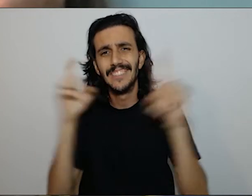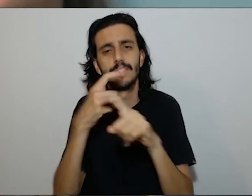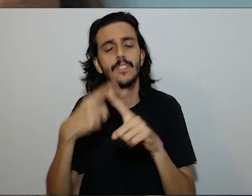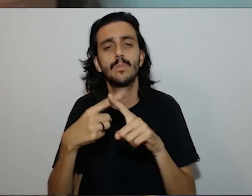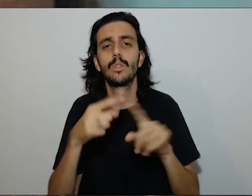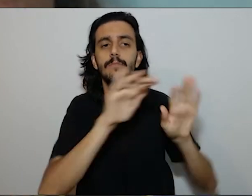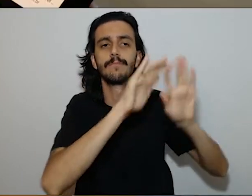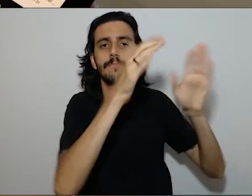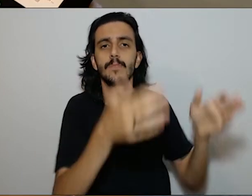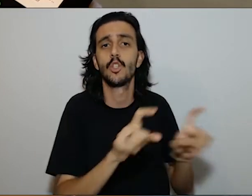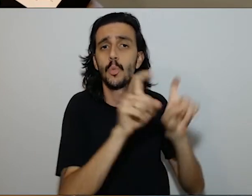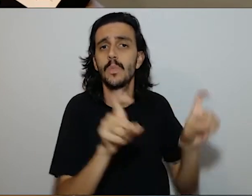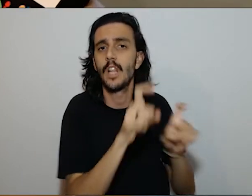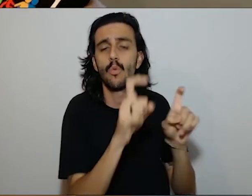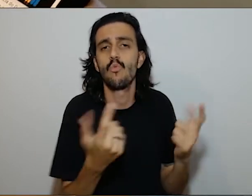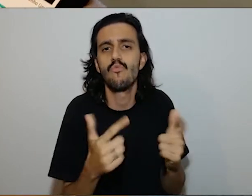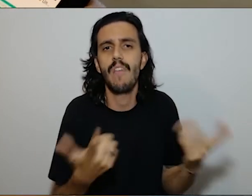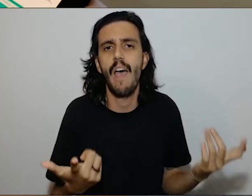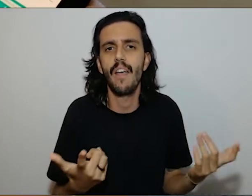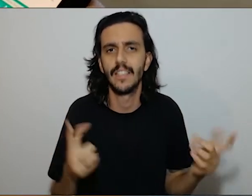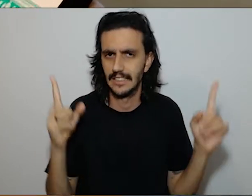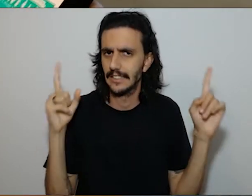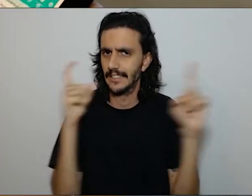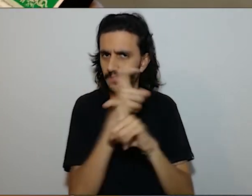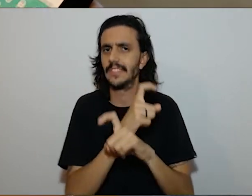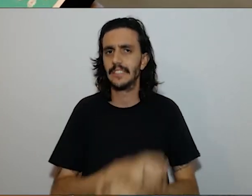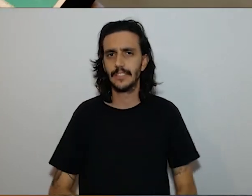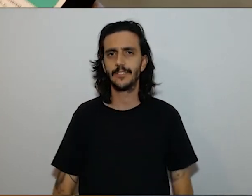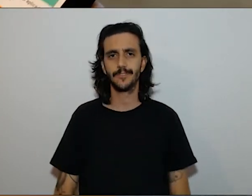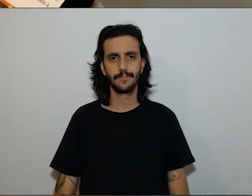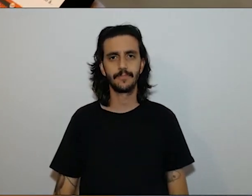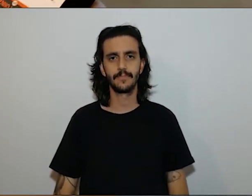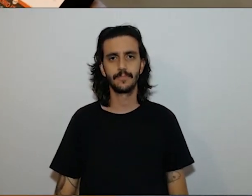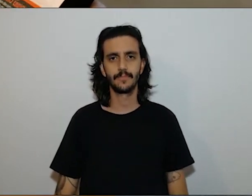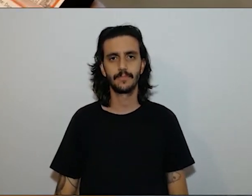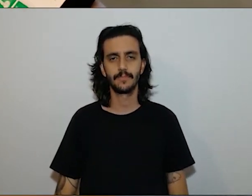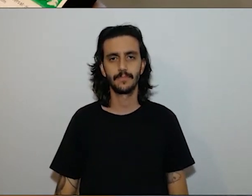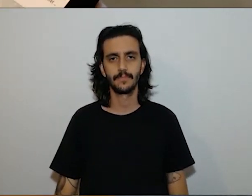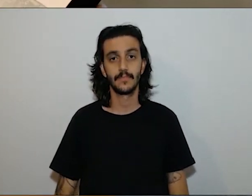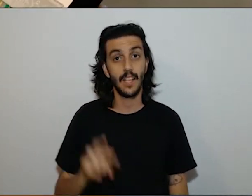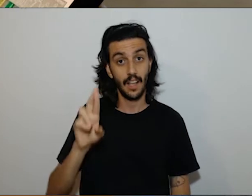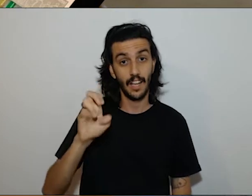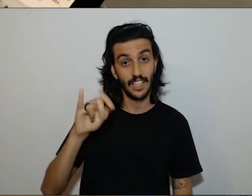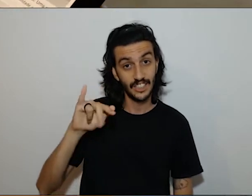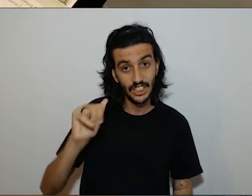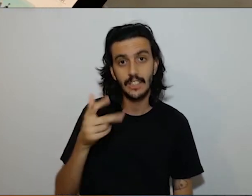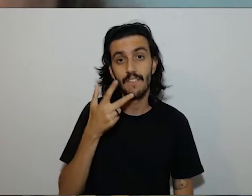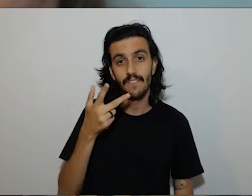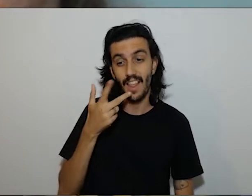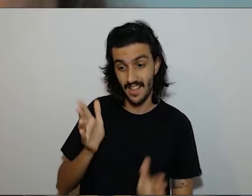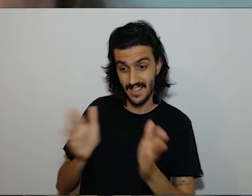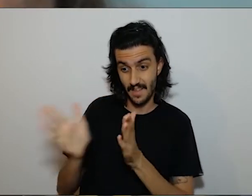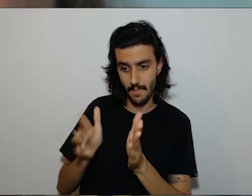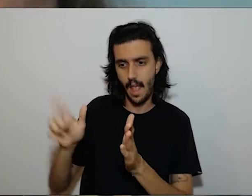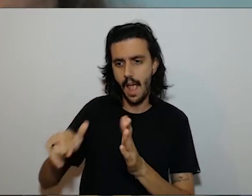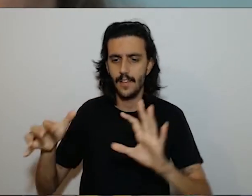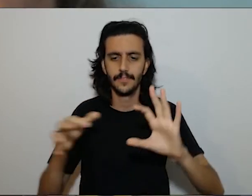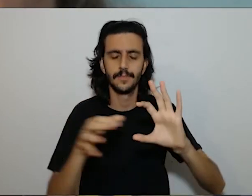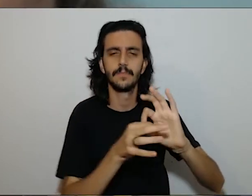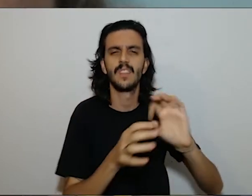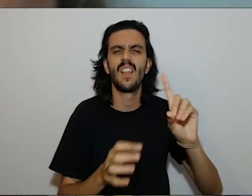universidade para regina acessibilidade se relaciona ao desenho universal projetado para todos é um